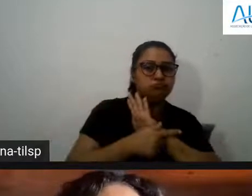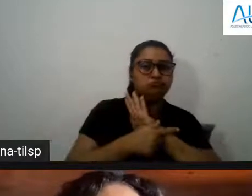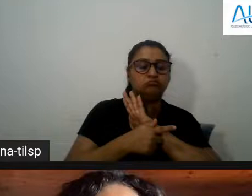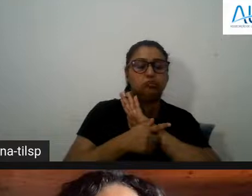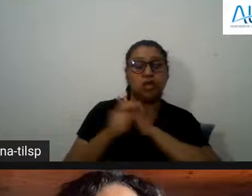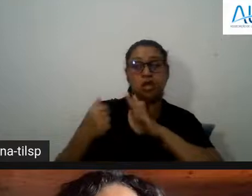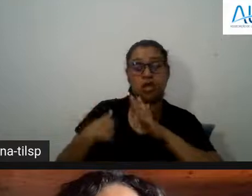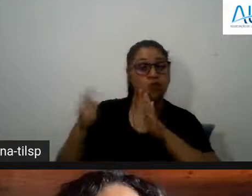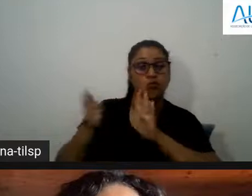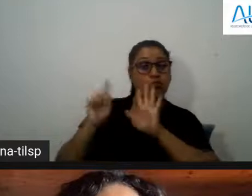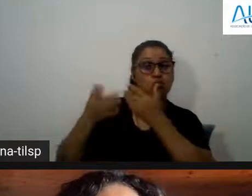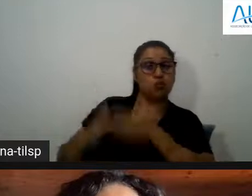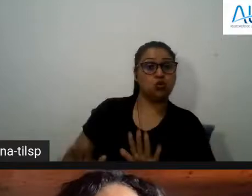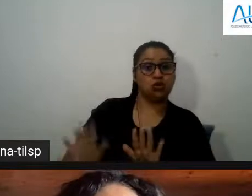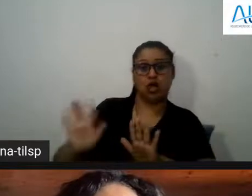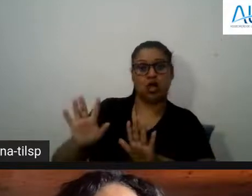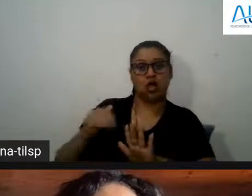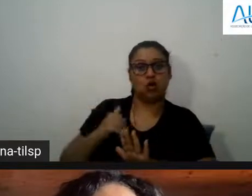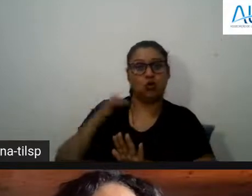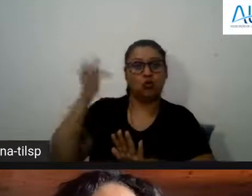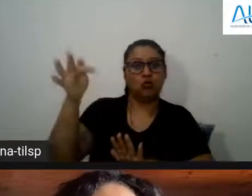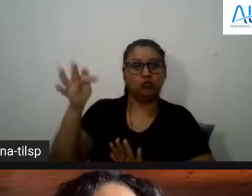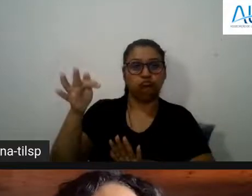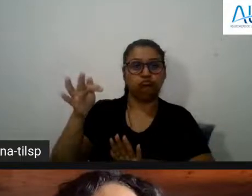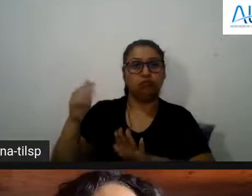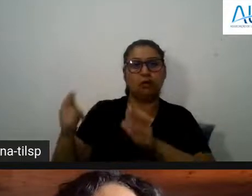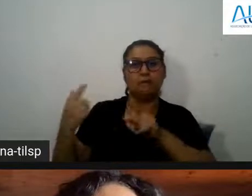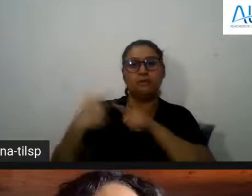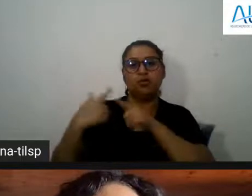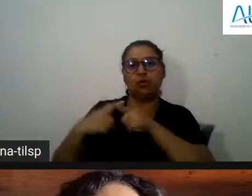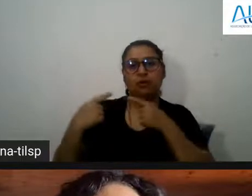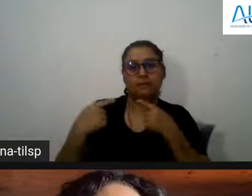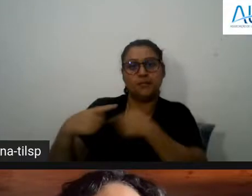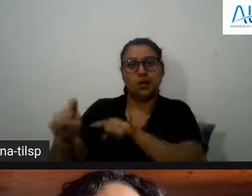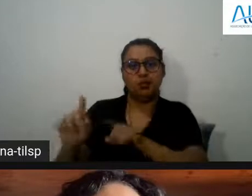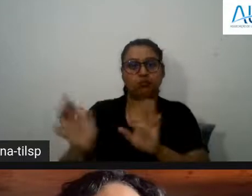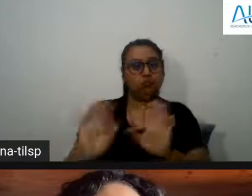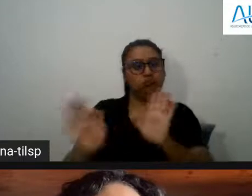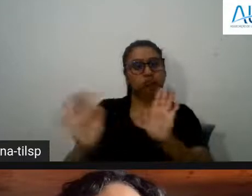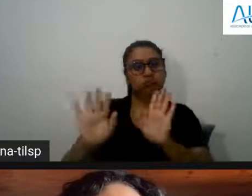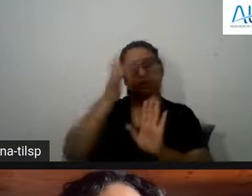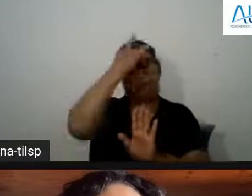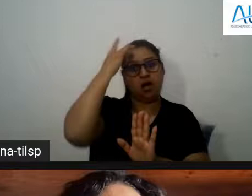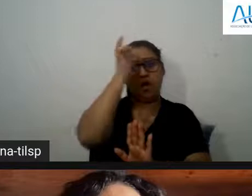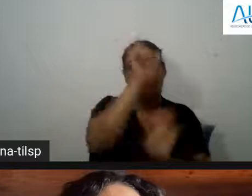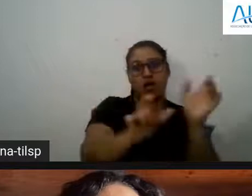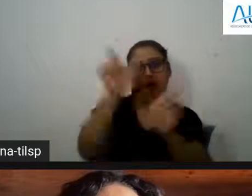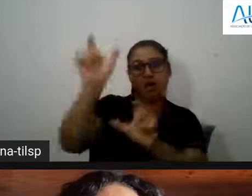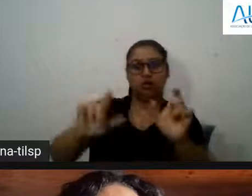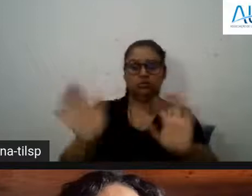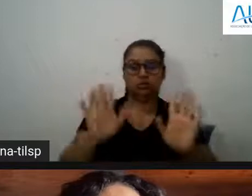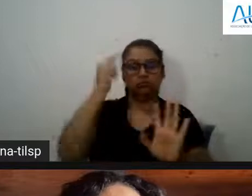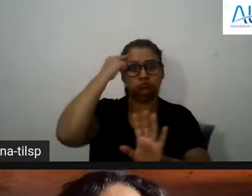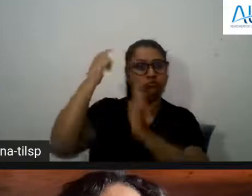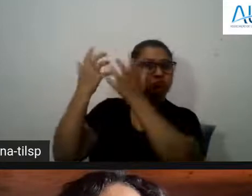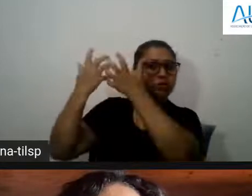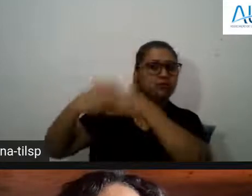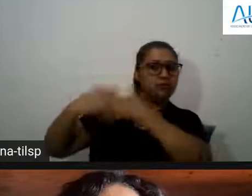quero não quero e não pretendo e acho que isso também é uma provocação não somente aqui mas também para todas as pessoas que é pensar olha agora